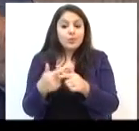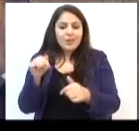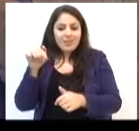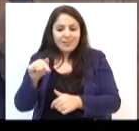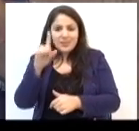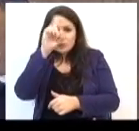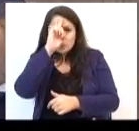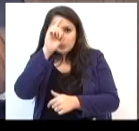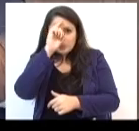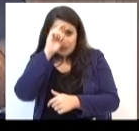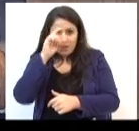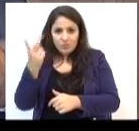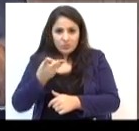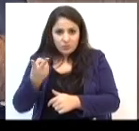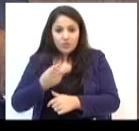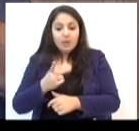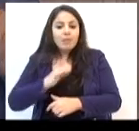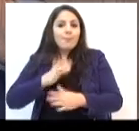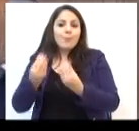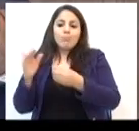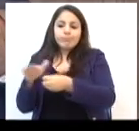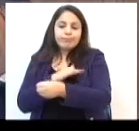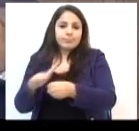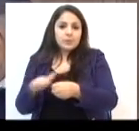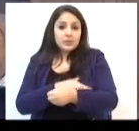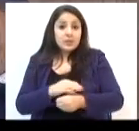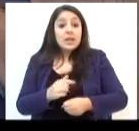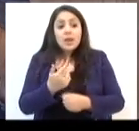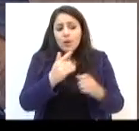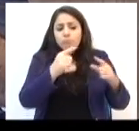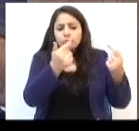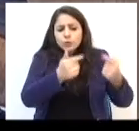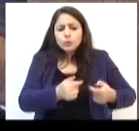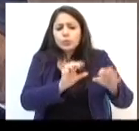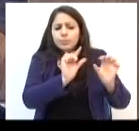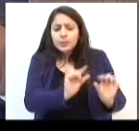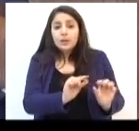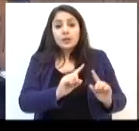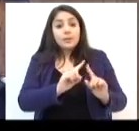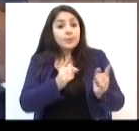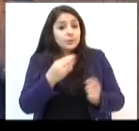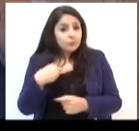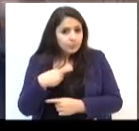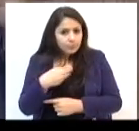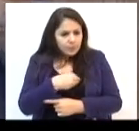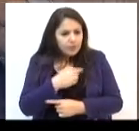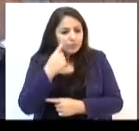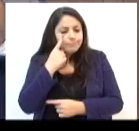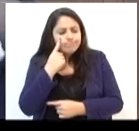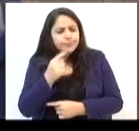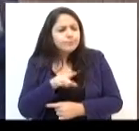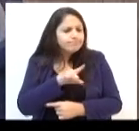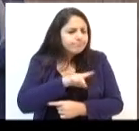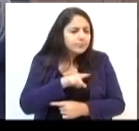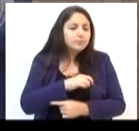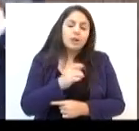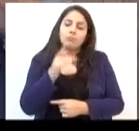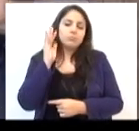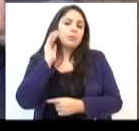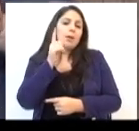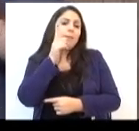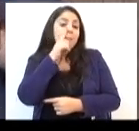porque, ainda que seja uma estrutura pequena, o médico que vai examinar lá na unidade de saúde vai apenas descartar. Mãe, fica